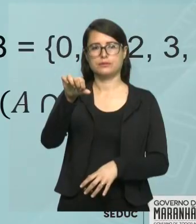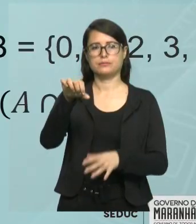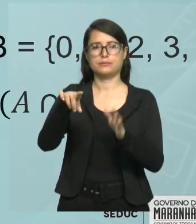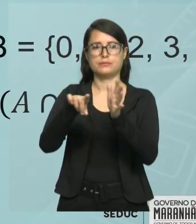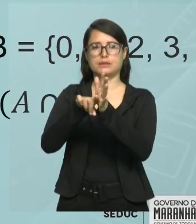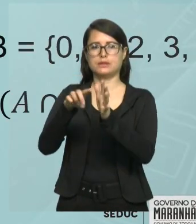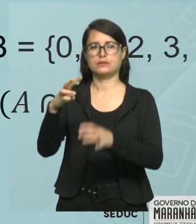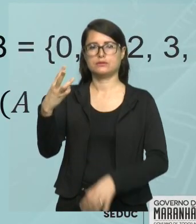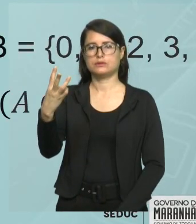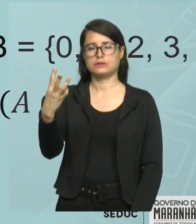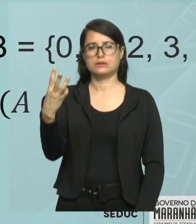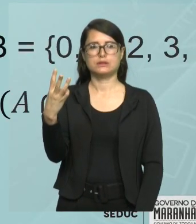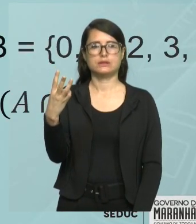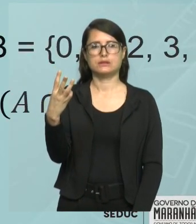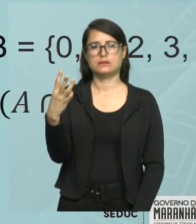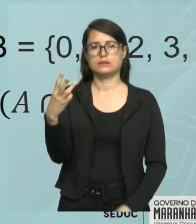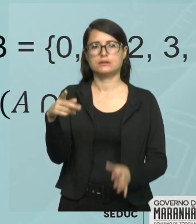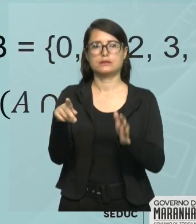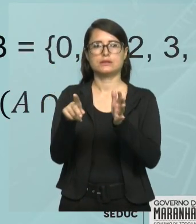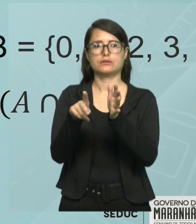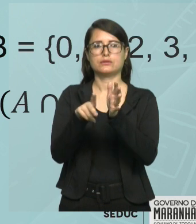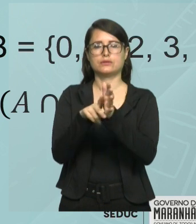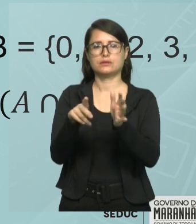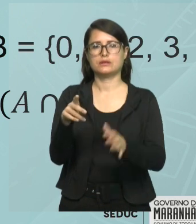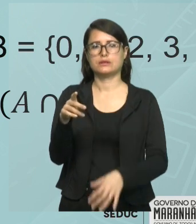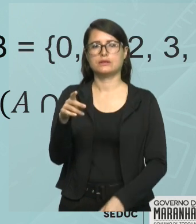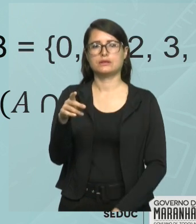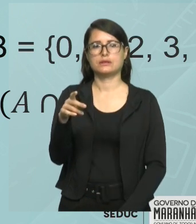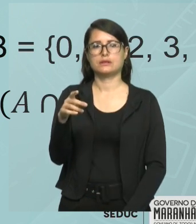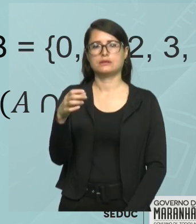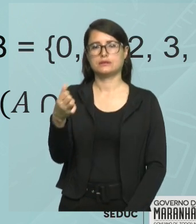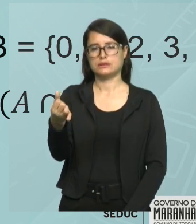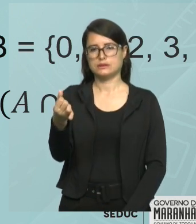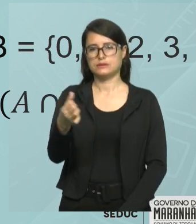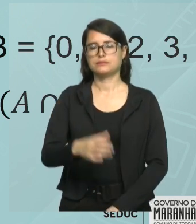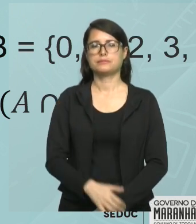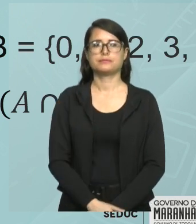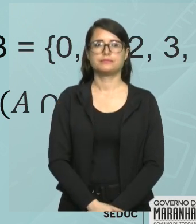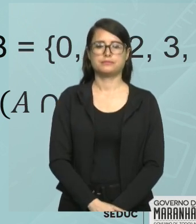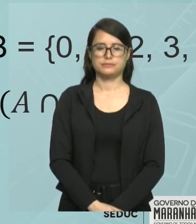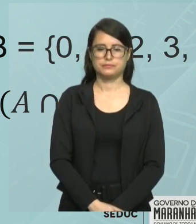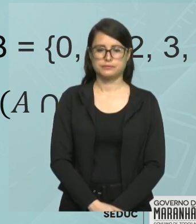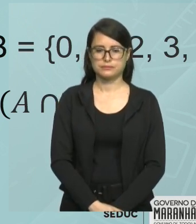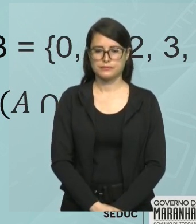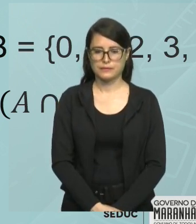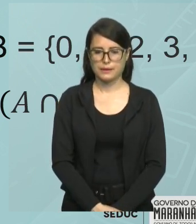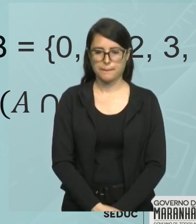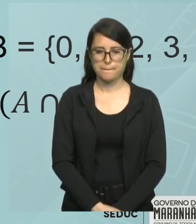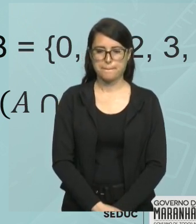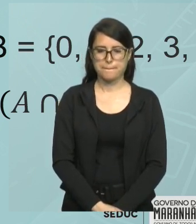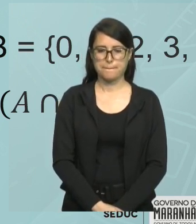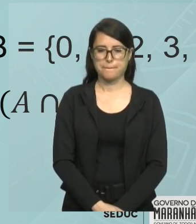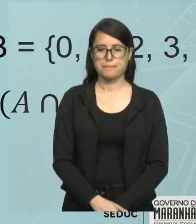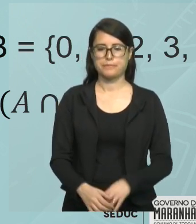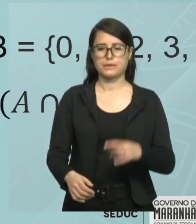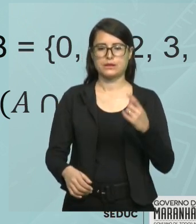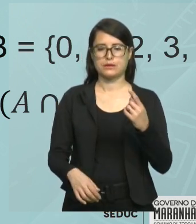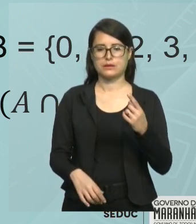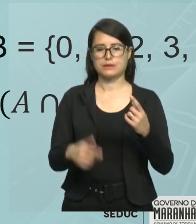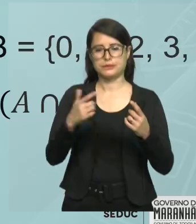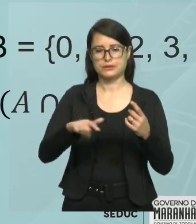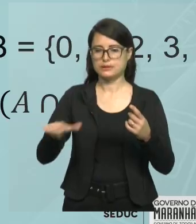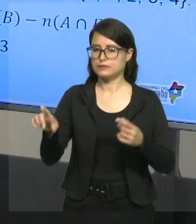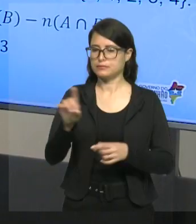elementos na união. Bora ver se realmente é verdade isso. sem conferir as repetições. Um, dois,